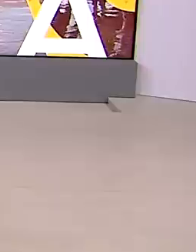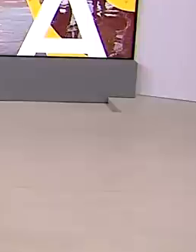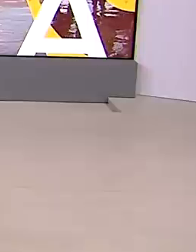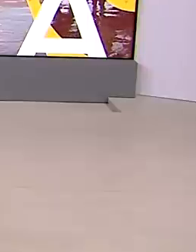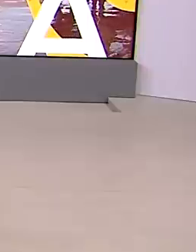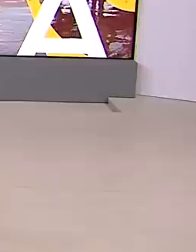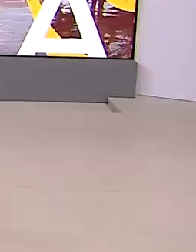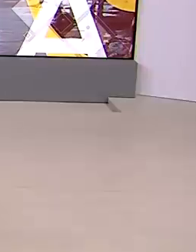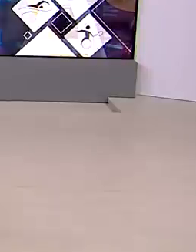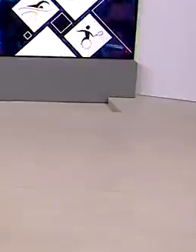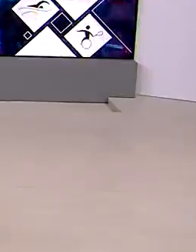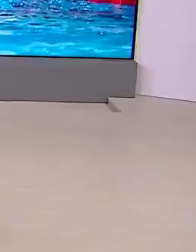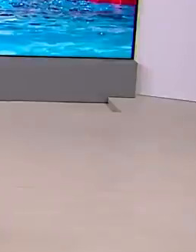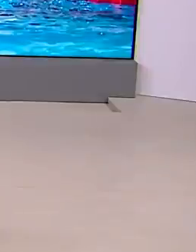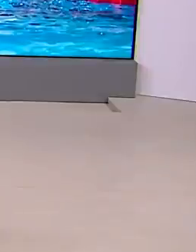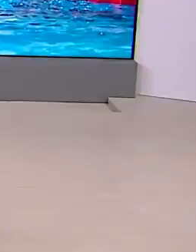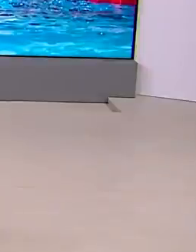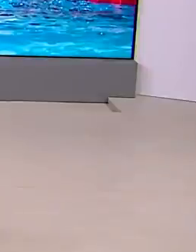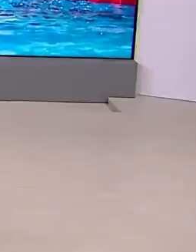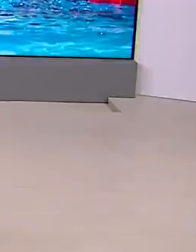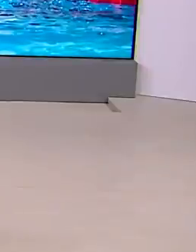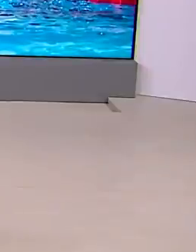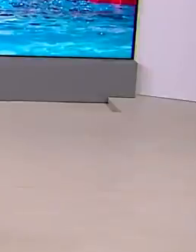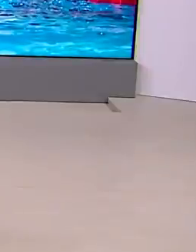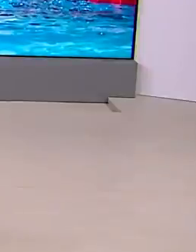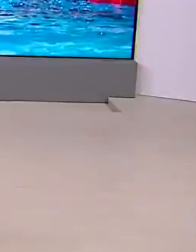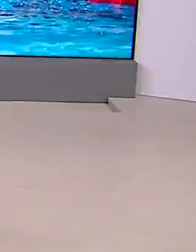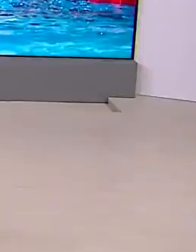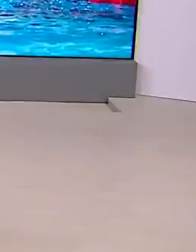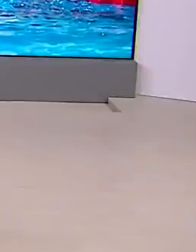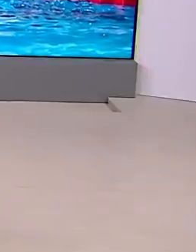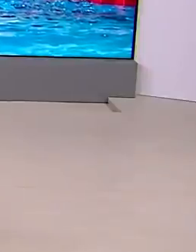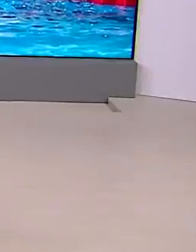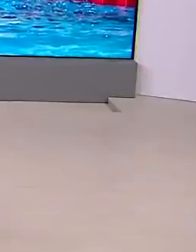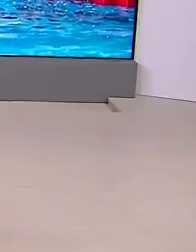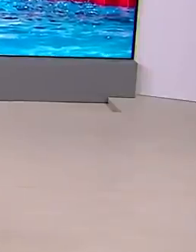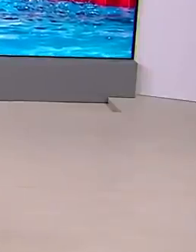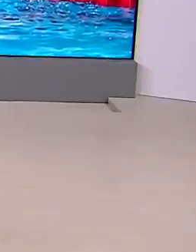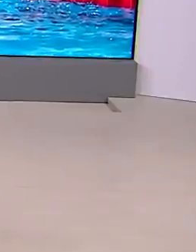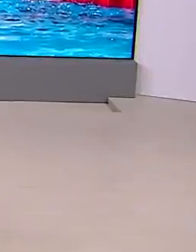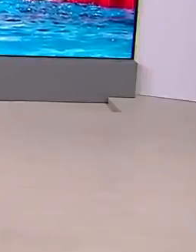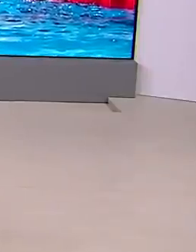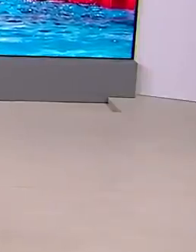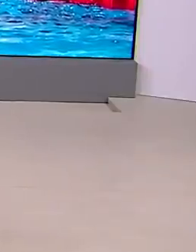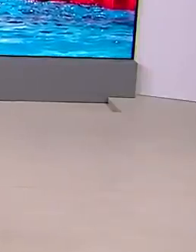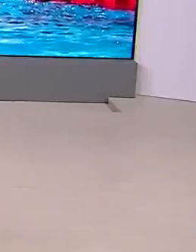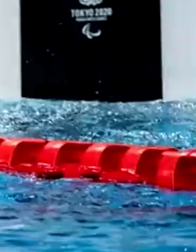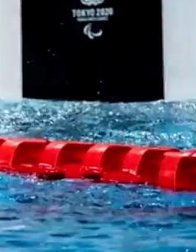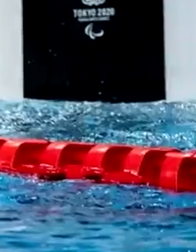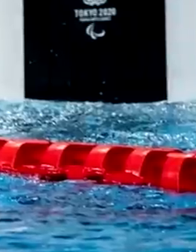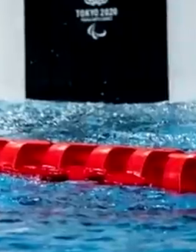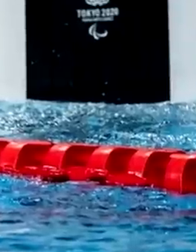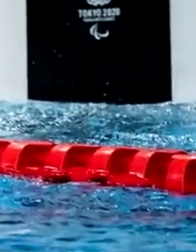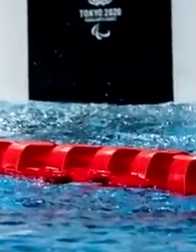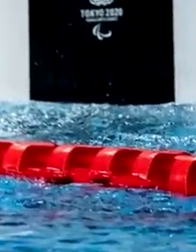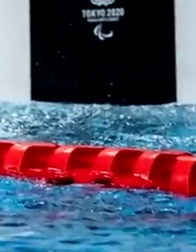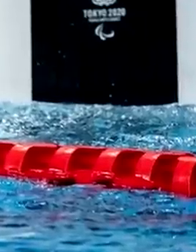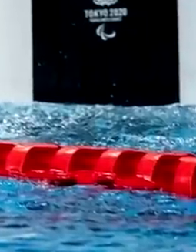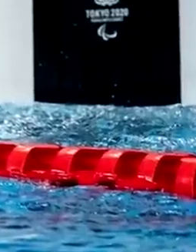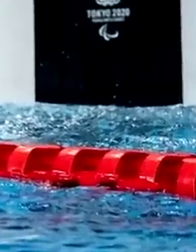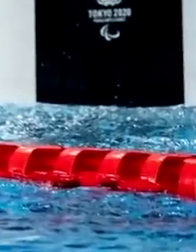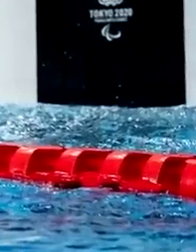E no segundo dia dos Jogos Paralímpicos, teve mais medalhas para o Brasil. Daniel Dias, da natação, já havia